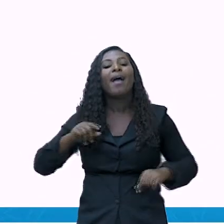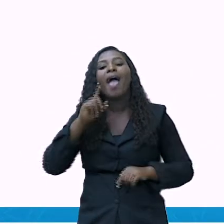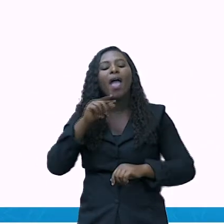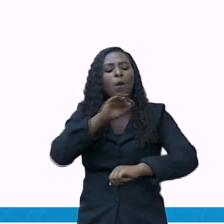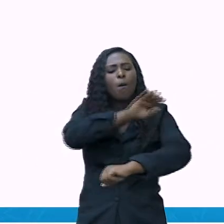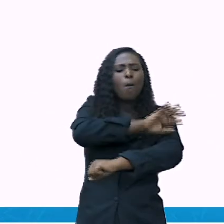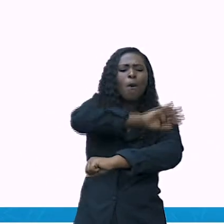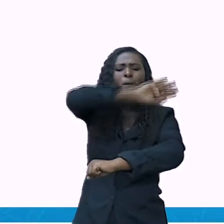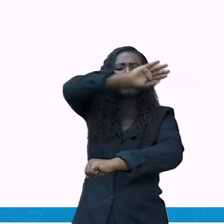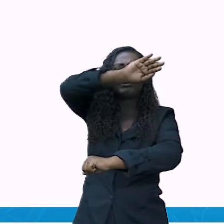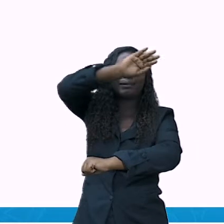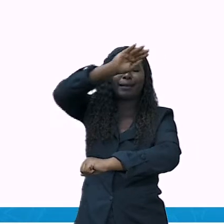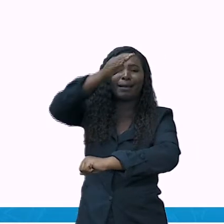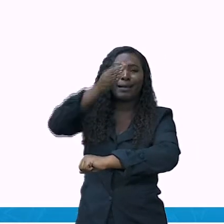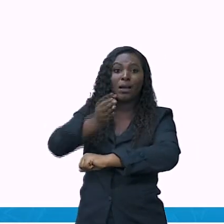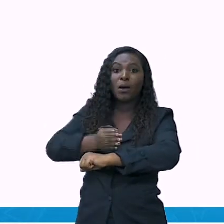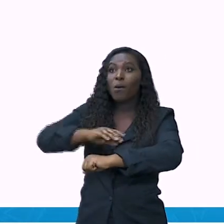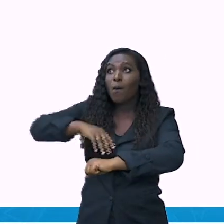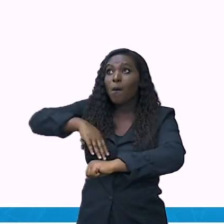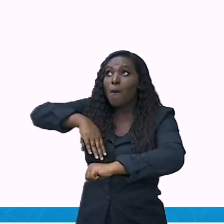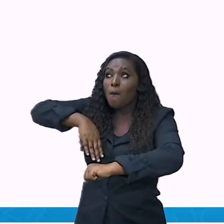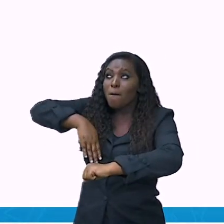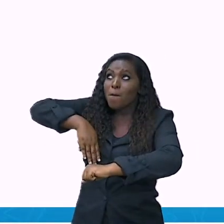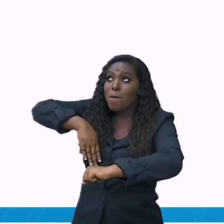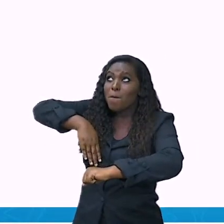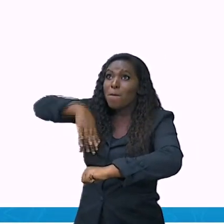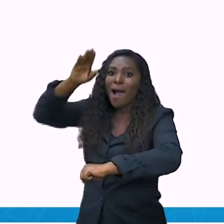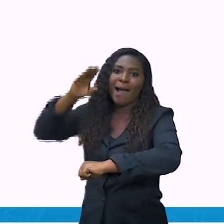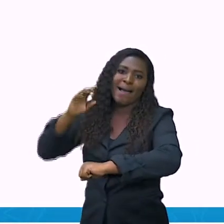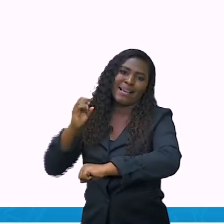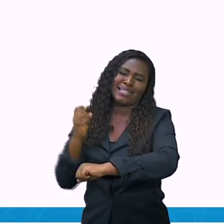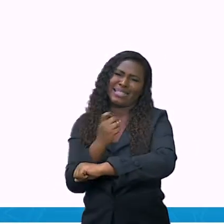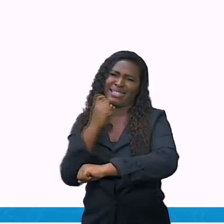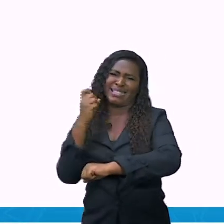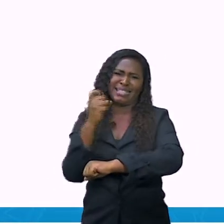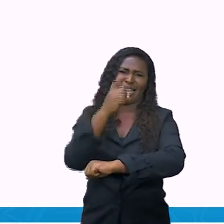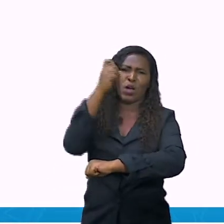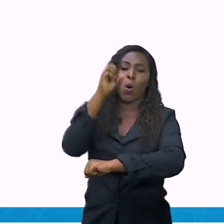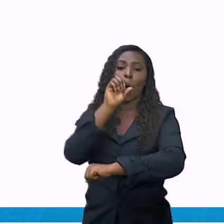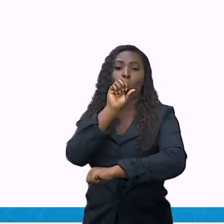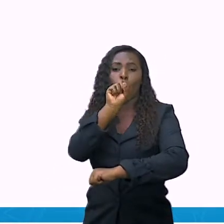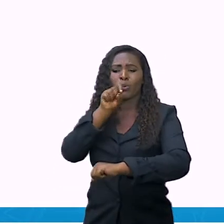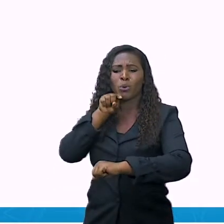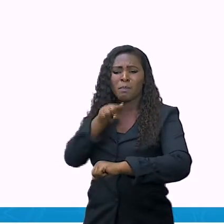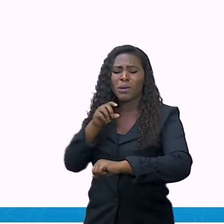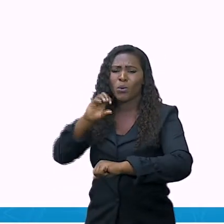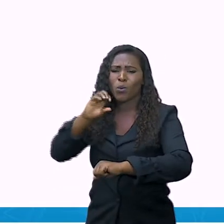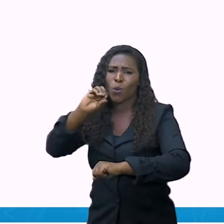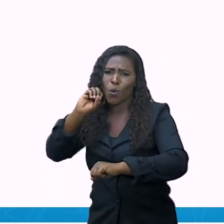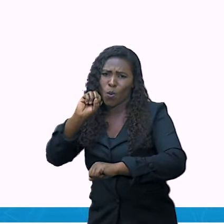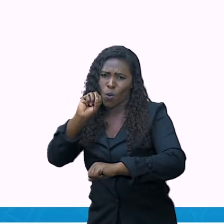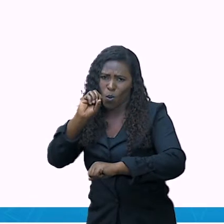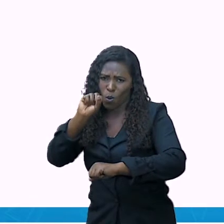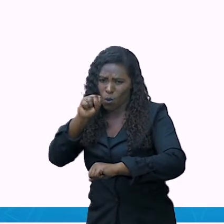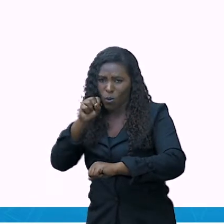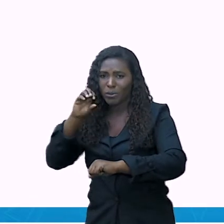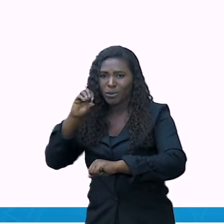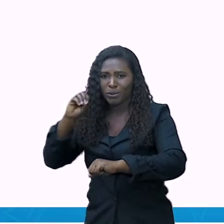quase 8.800 metros de altitude,